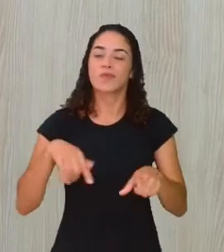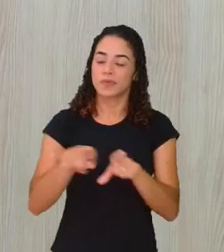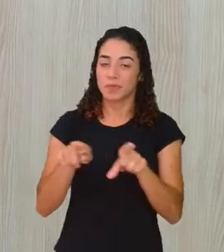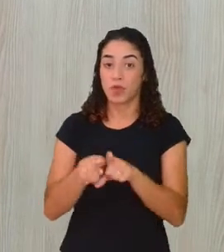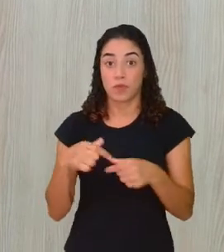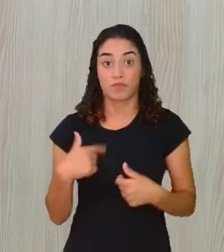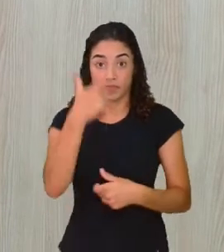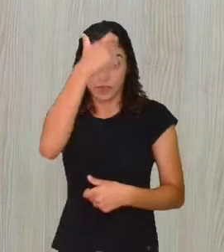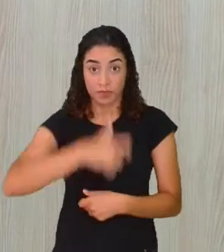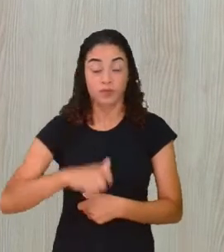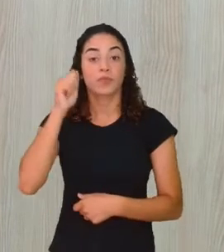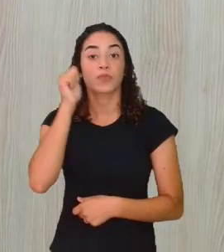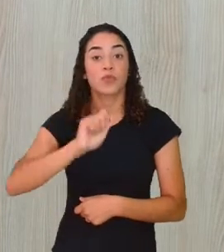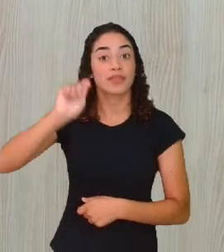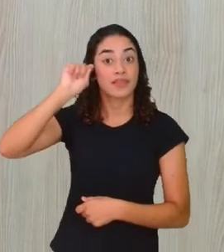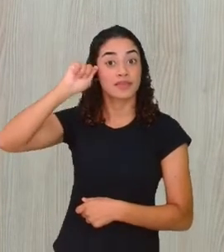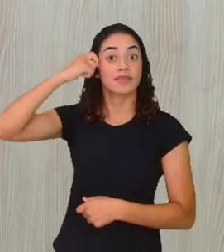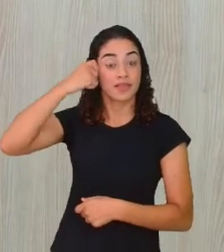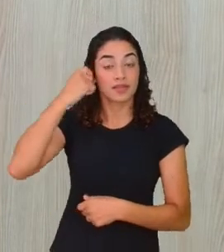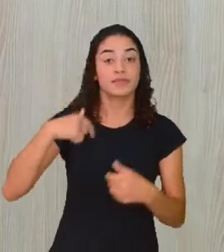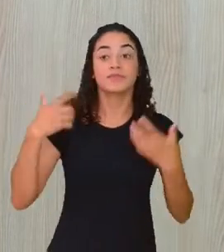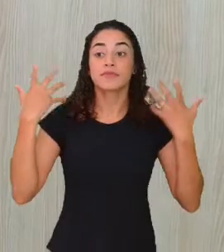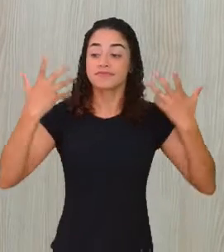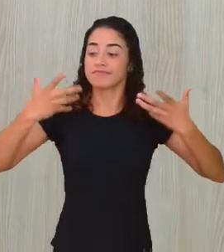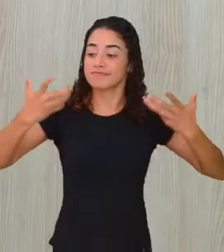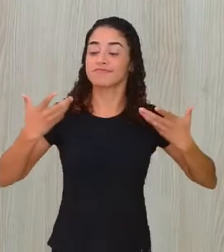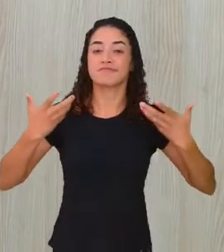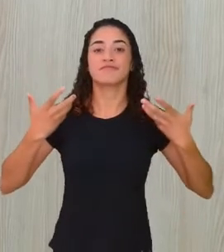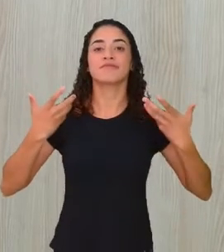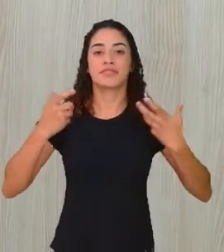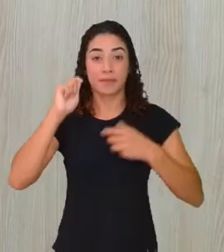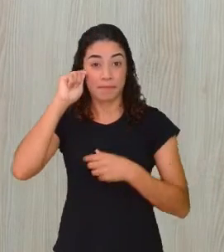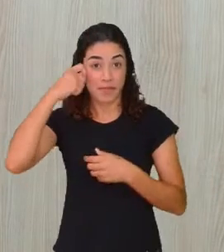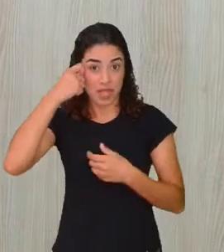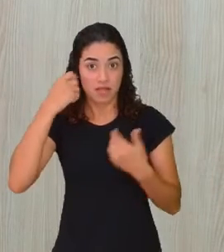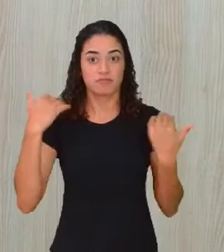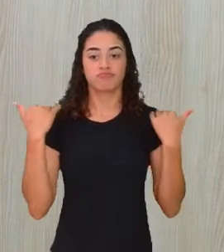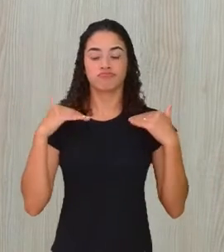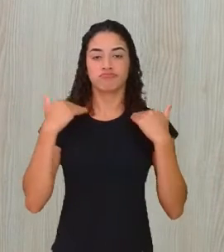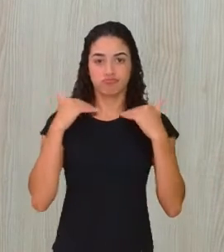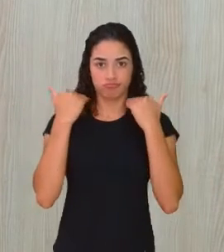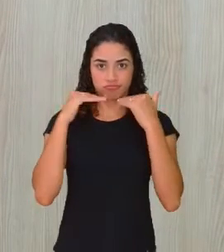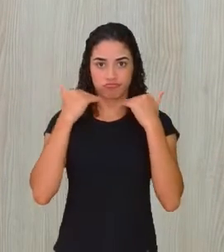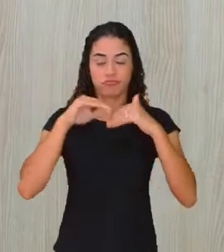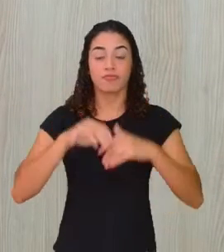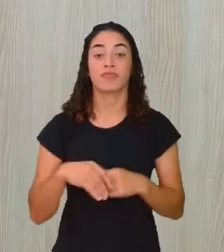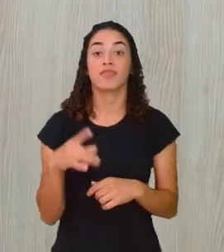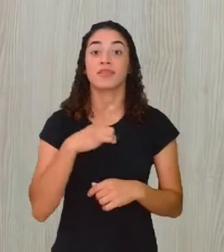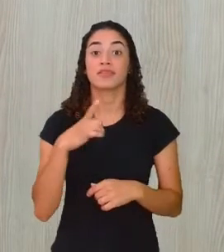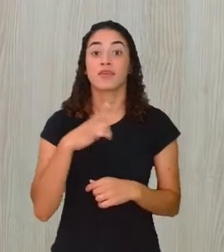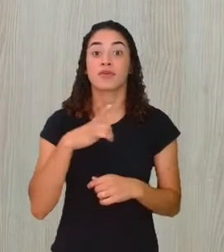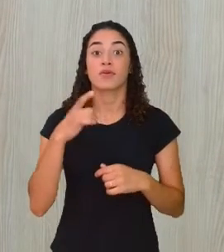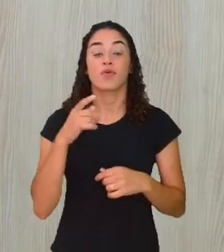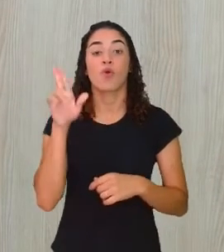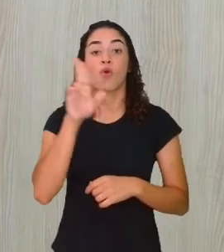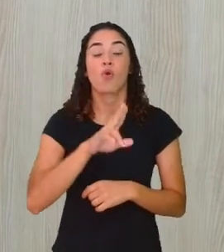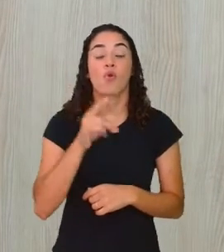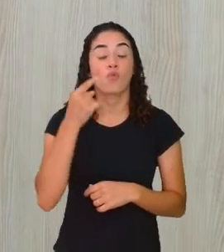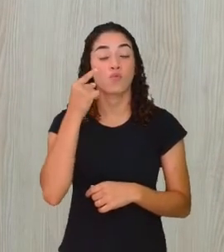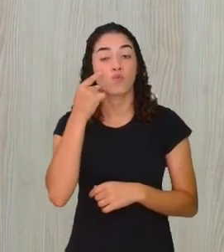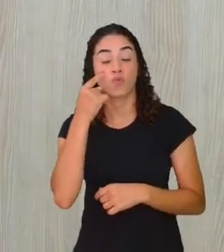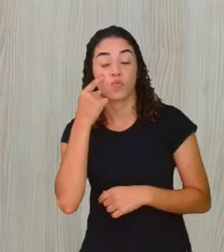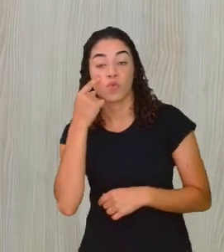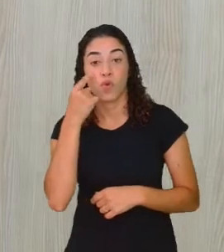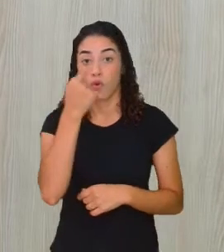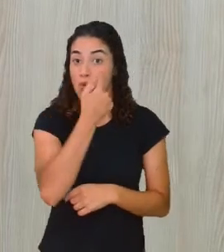Eu sou uma mulher negra, de cabelos cacheados, pretos, na altura do queixo, tenho óculos, tenho olhos escuros,